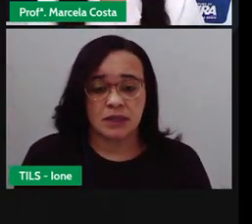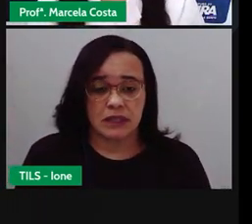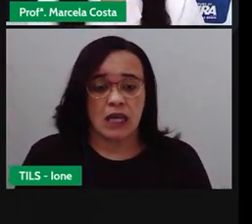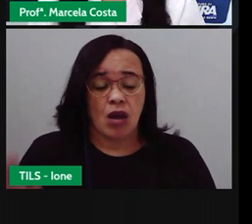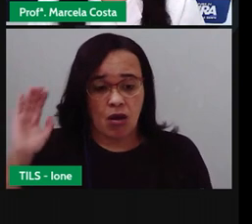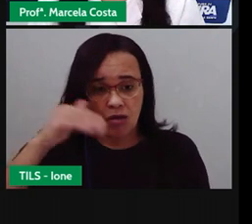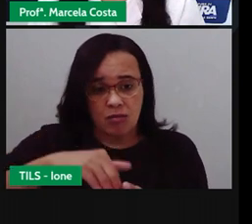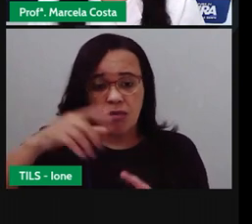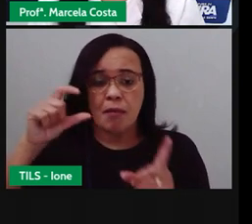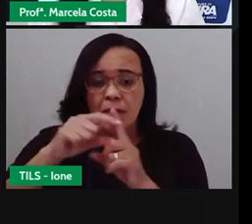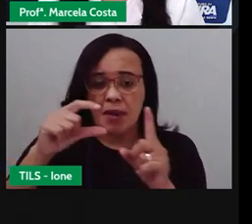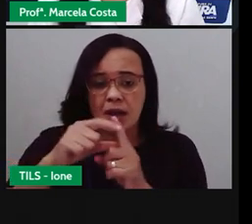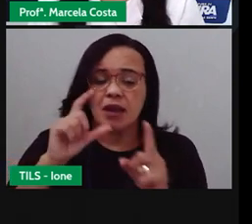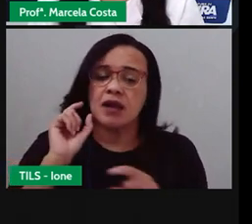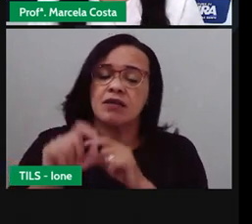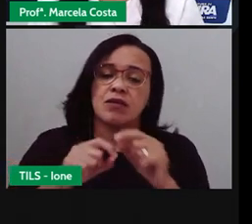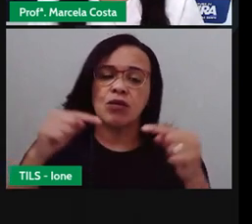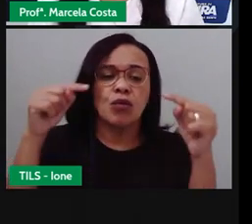da palavra é igual.